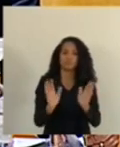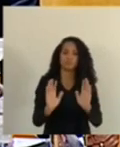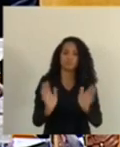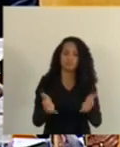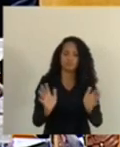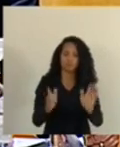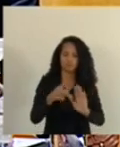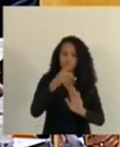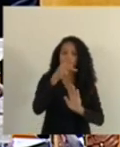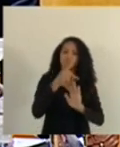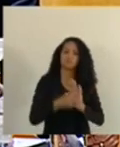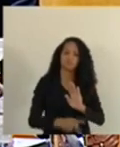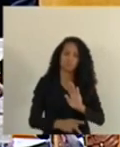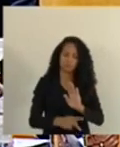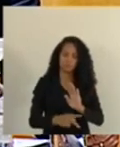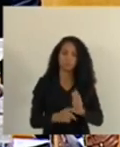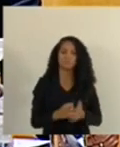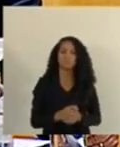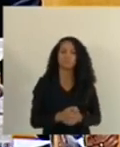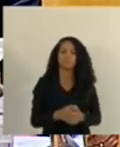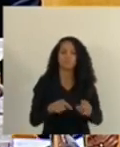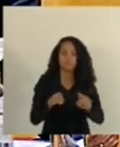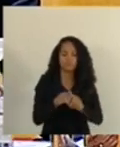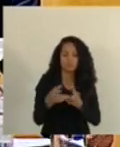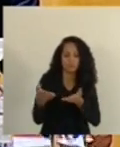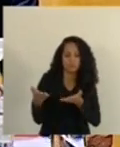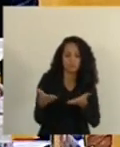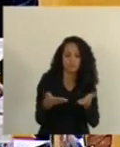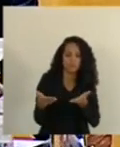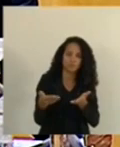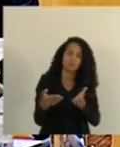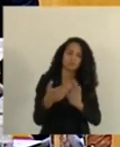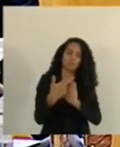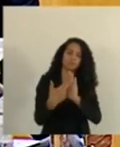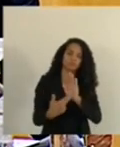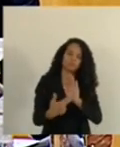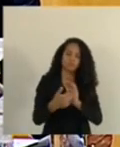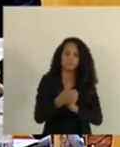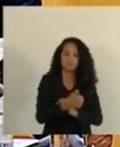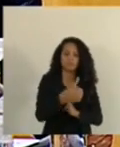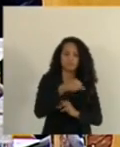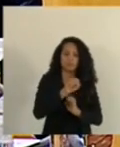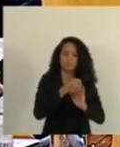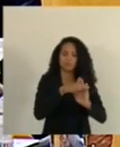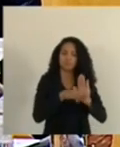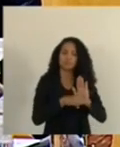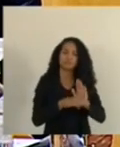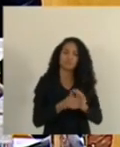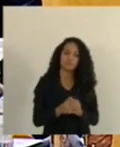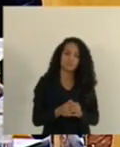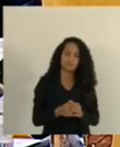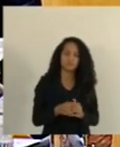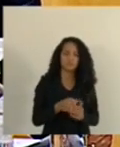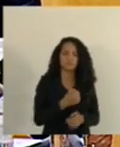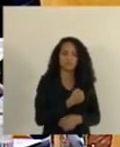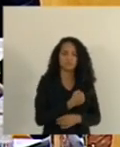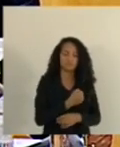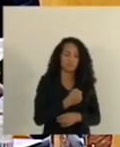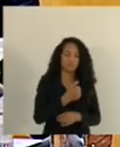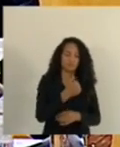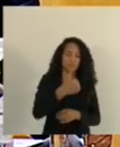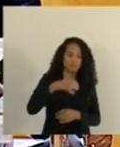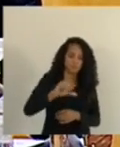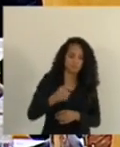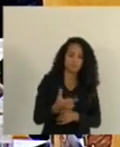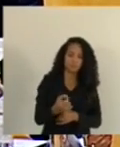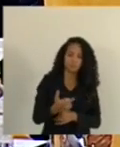referido projeto, tramite-se na forma regimental. Décimo oitavo item, Parecer 19, 2021, da Comissão